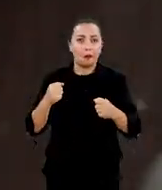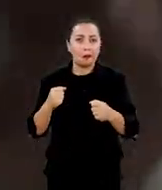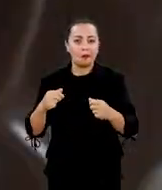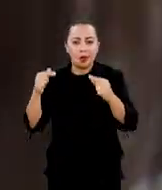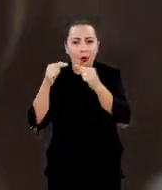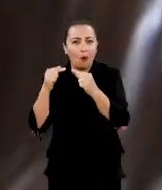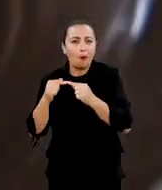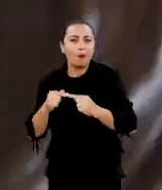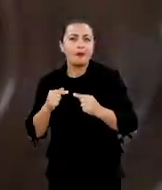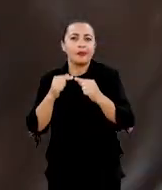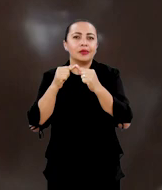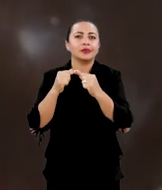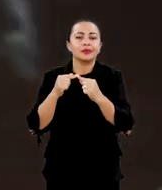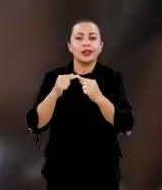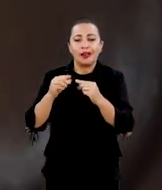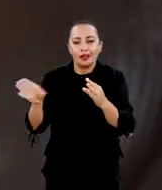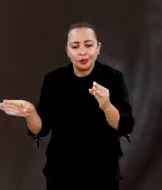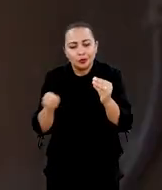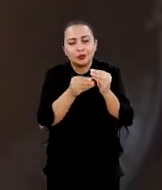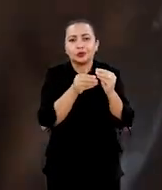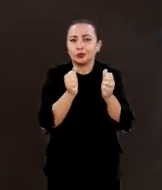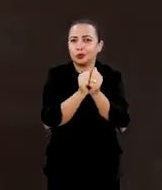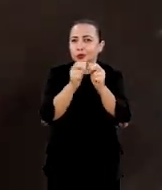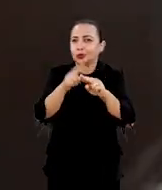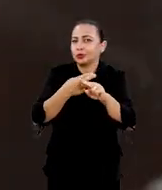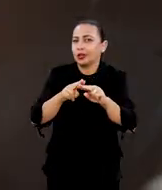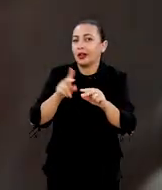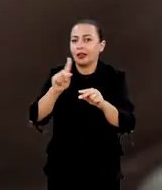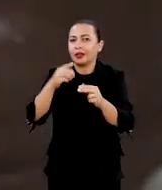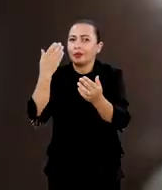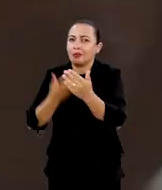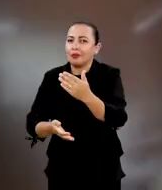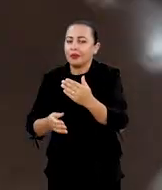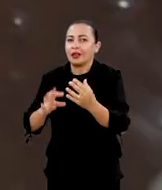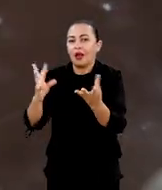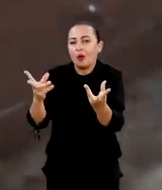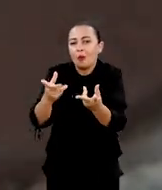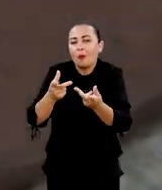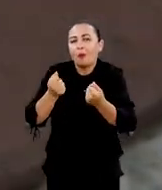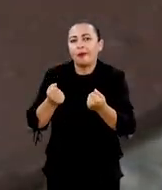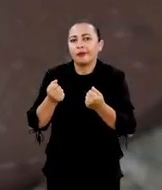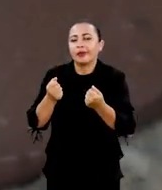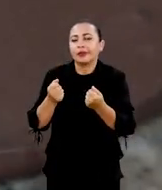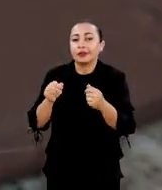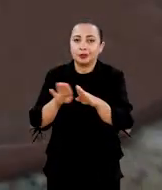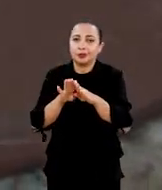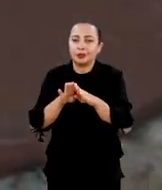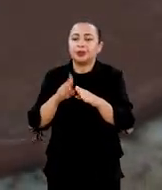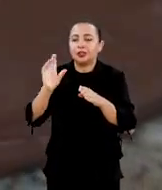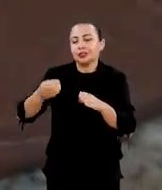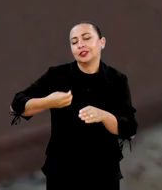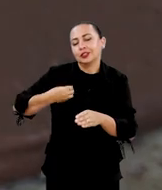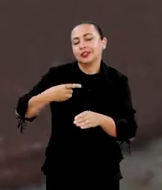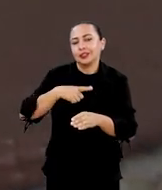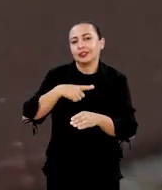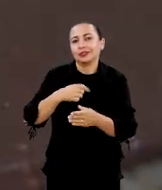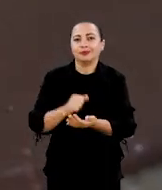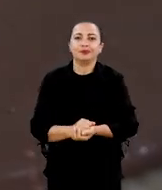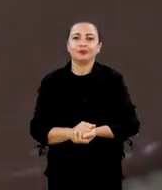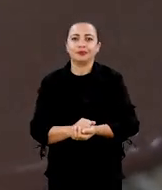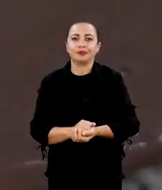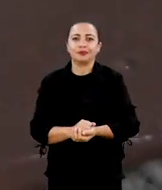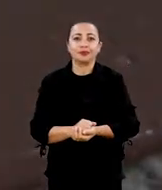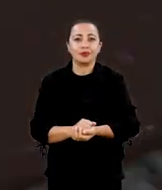e que possam combinar ou ser adicionados ao chocolate sem perder a textura, a qualidade e os componentes já